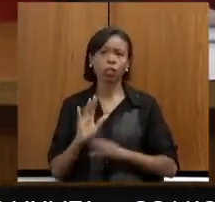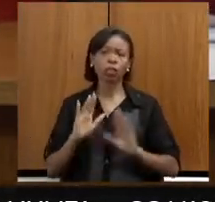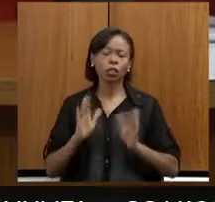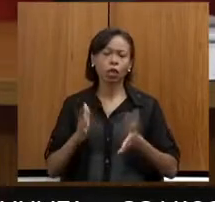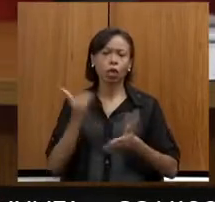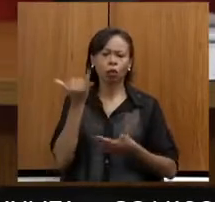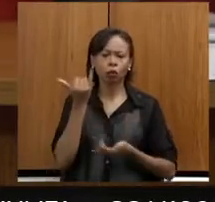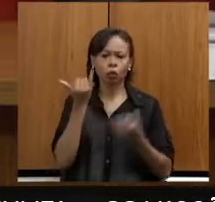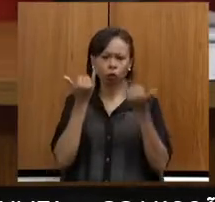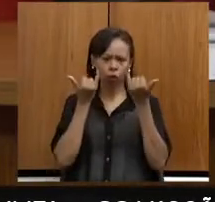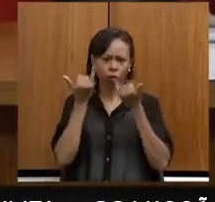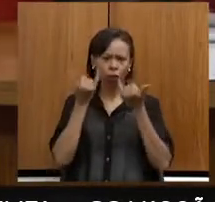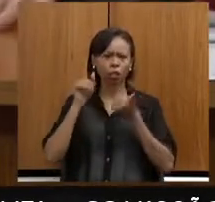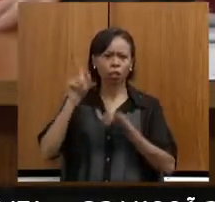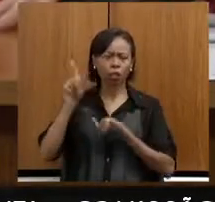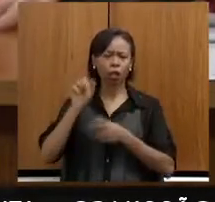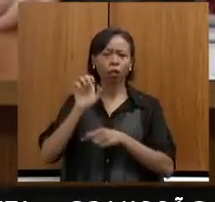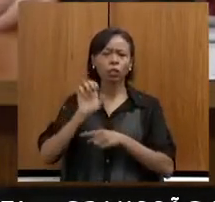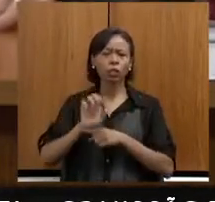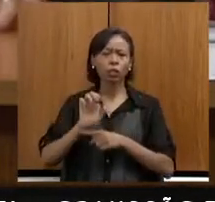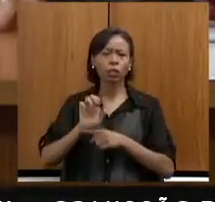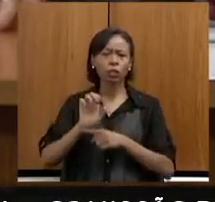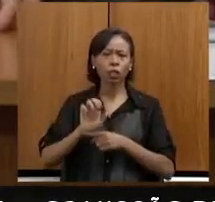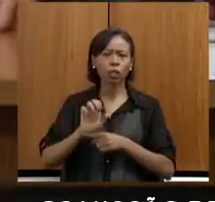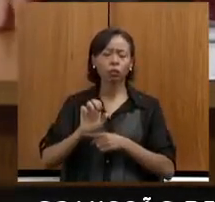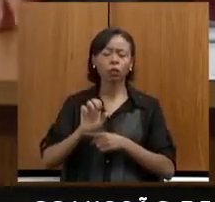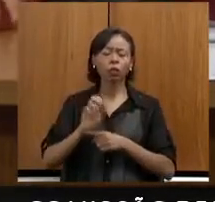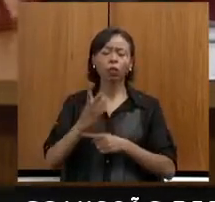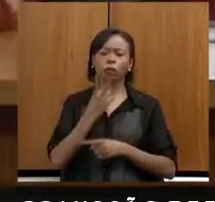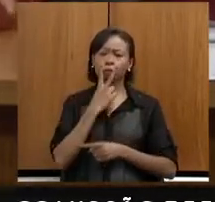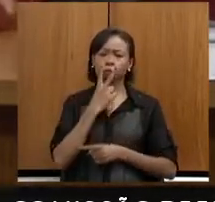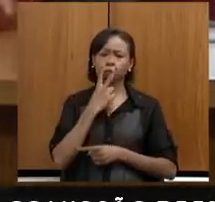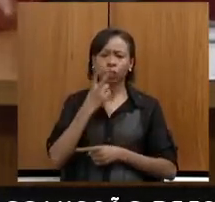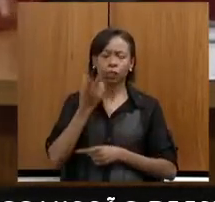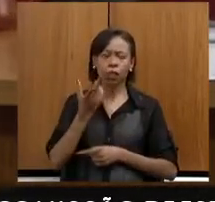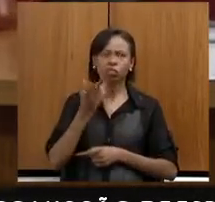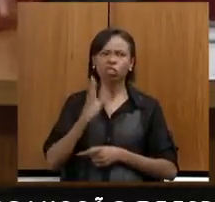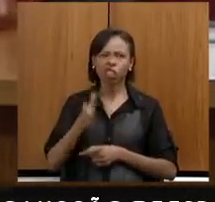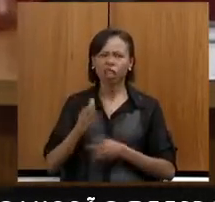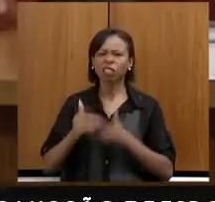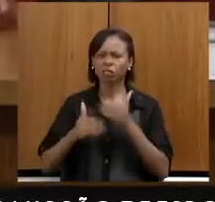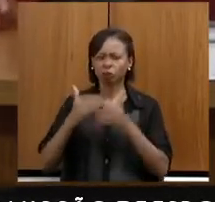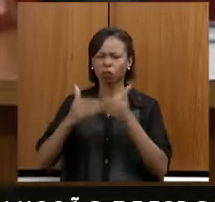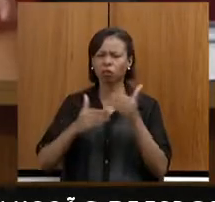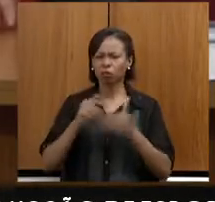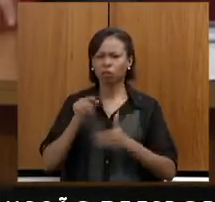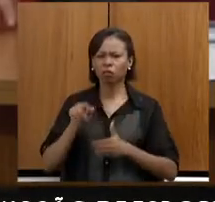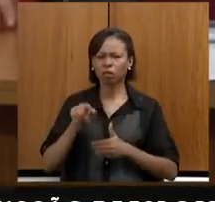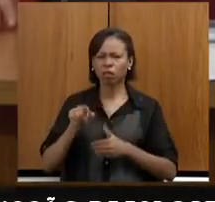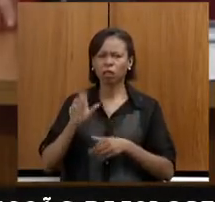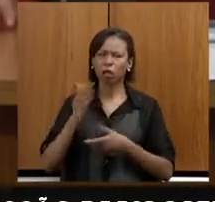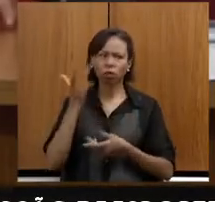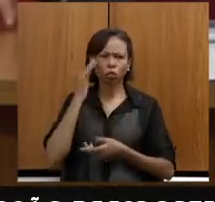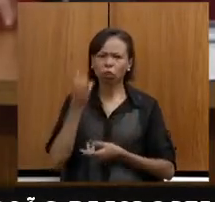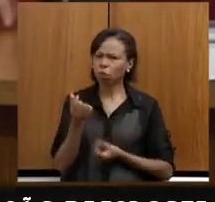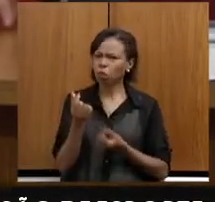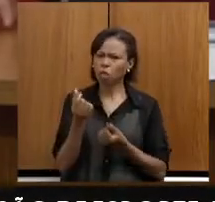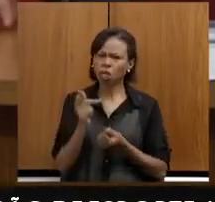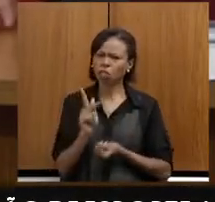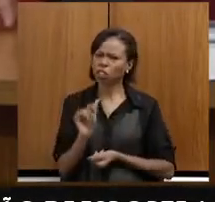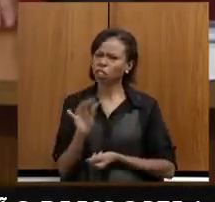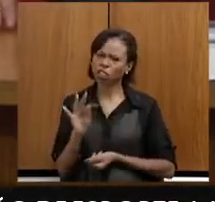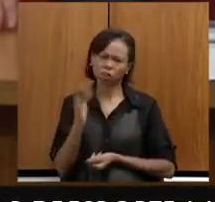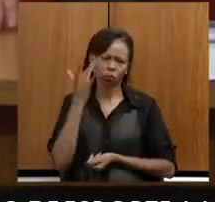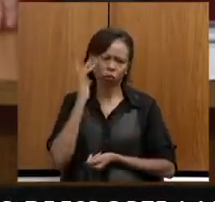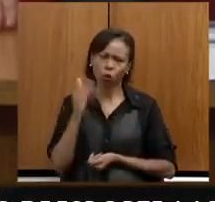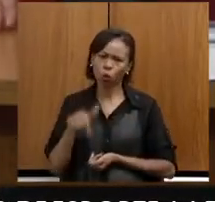o Estado do Espírito Santo está desenvolvendo uma praça dessa. Hoje eu não sei falar quanto que é um custo desse kit, mas eu acho bem possível.